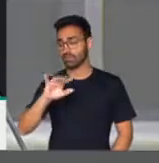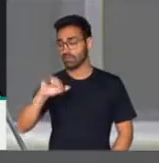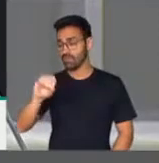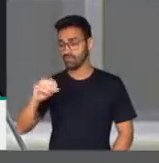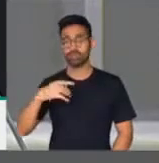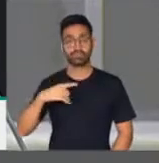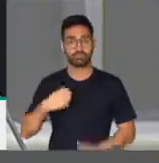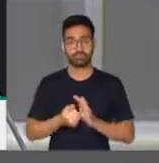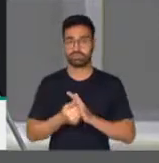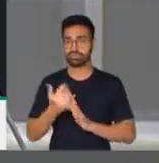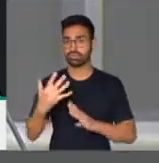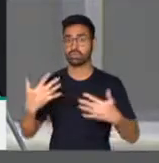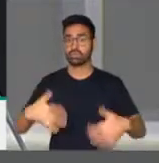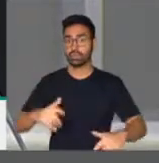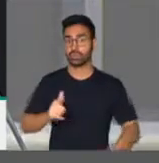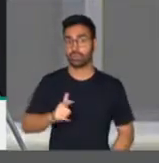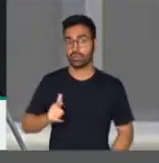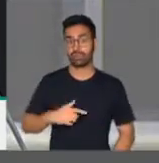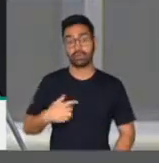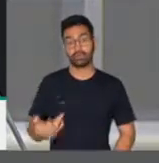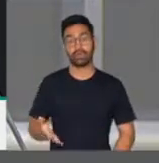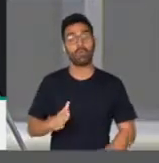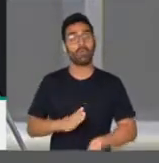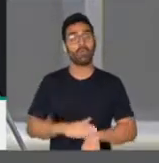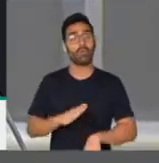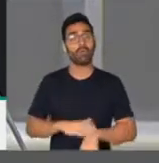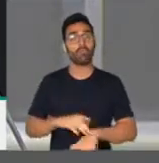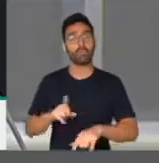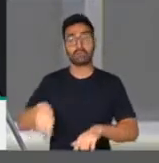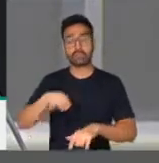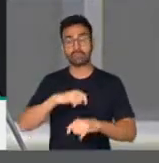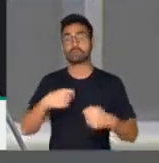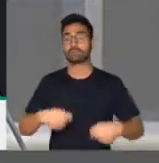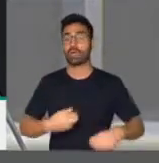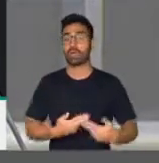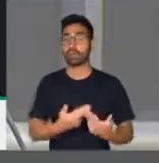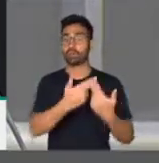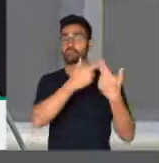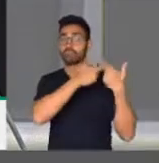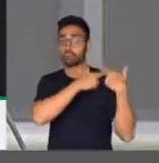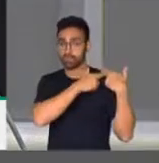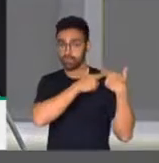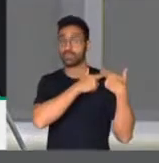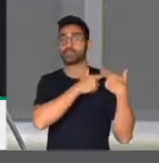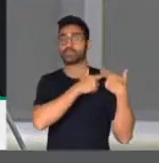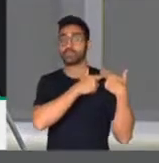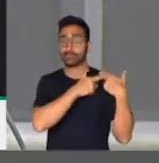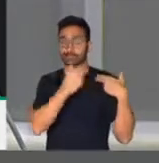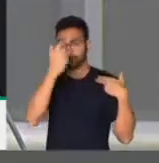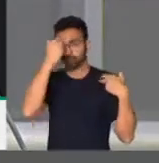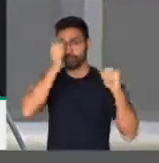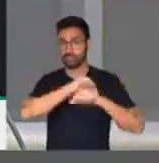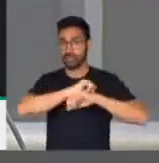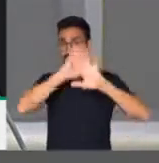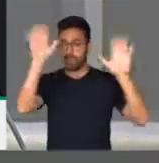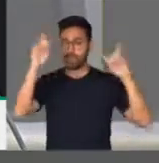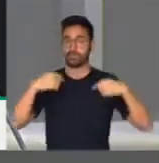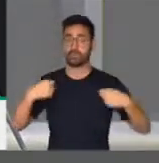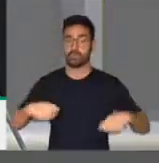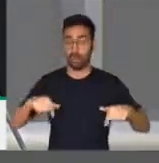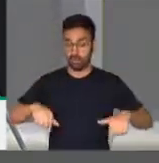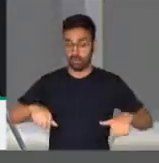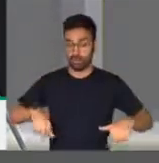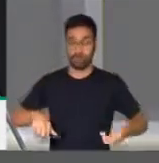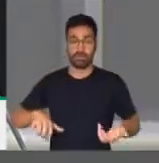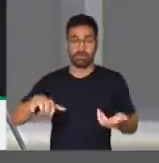enormes. O momento é o momento que exige muita responsabilidade, muita lucidez do Congresso